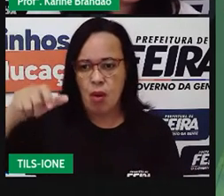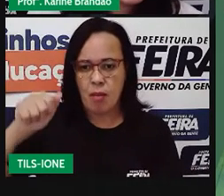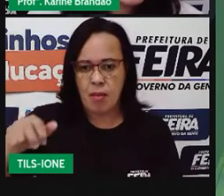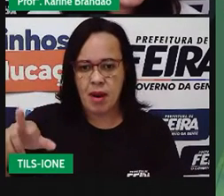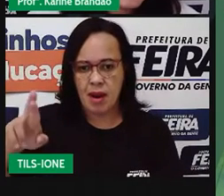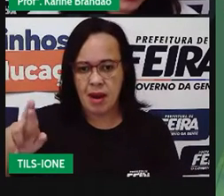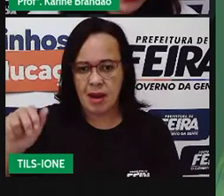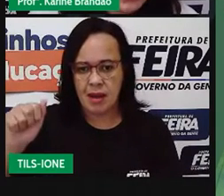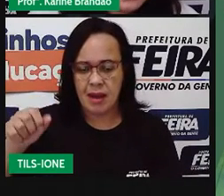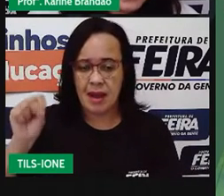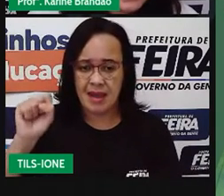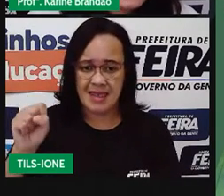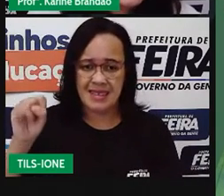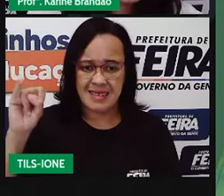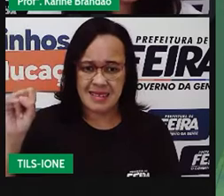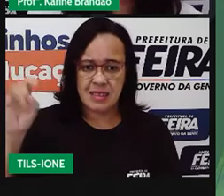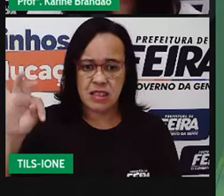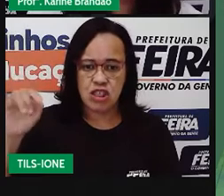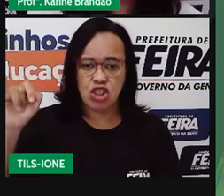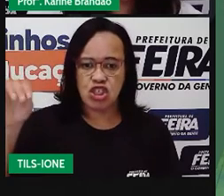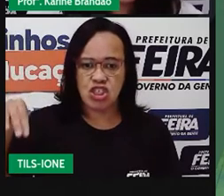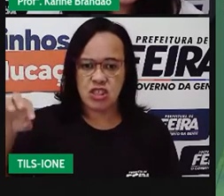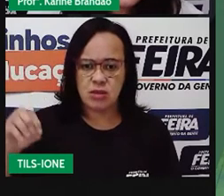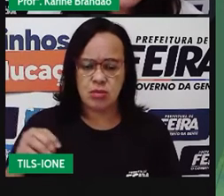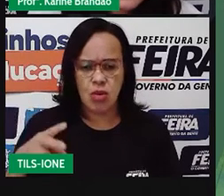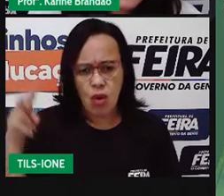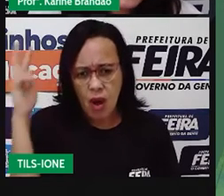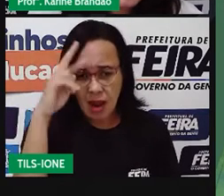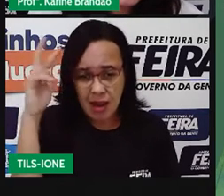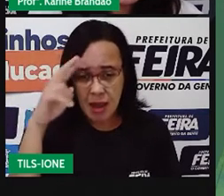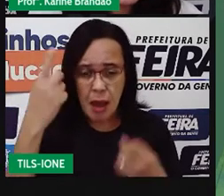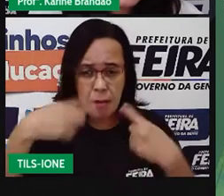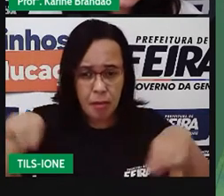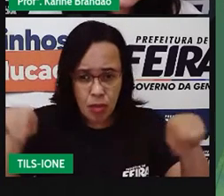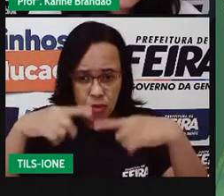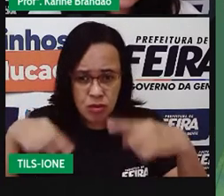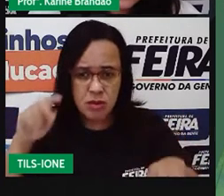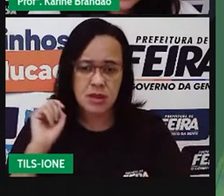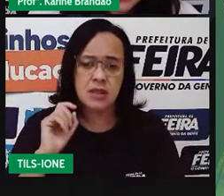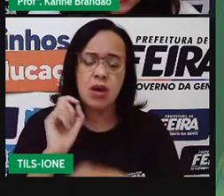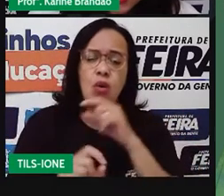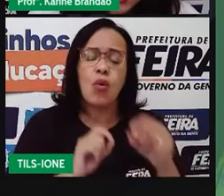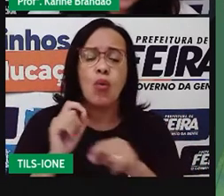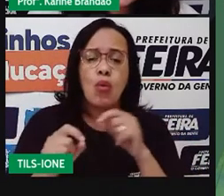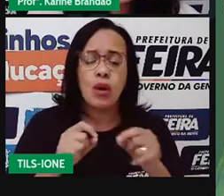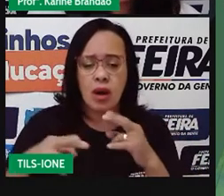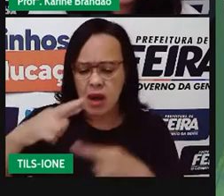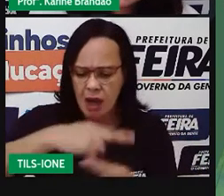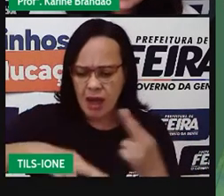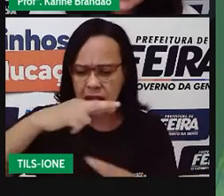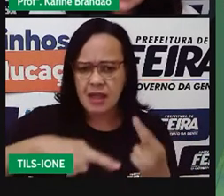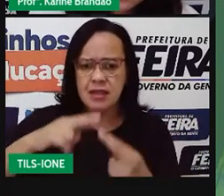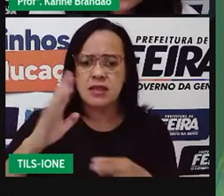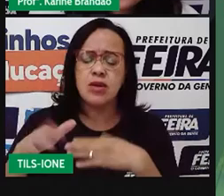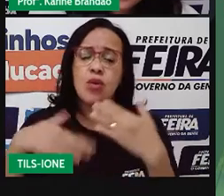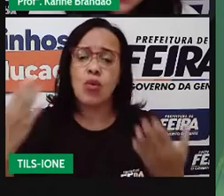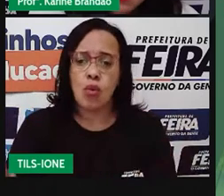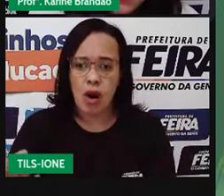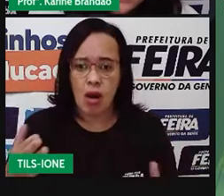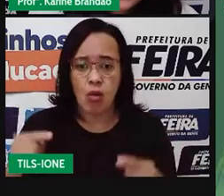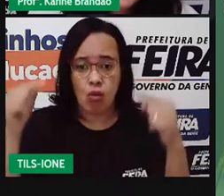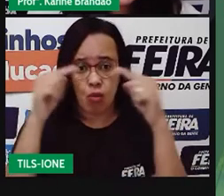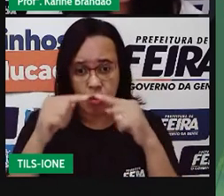pega, mata e come, né? Ele está fazendo que tipo de relação ecológica? Predação.